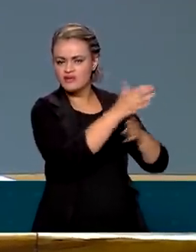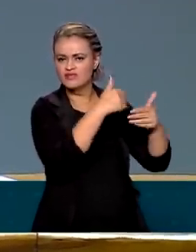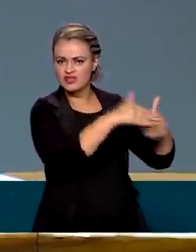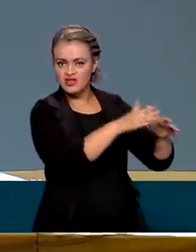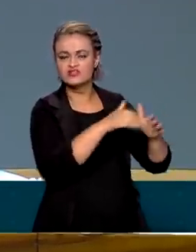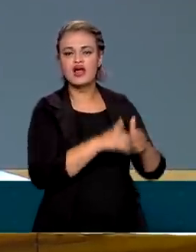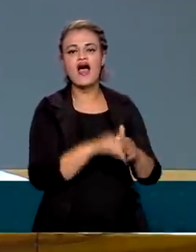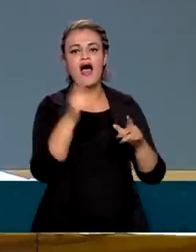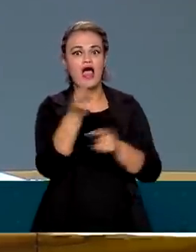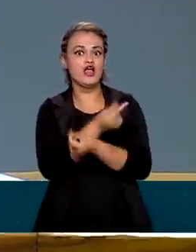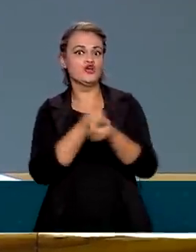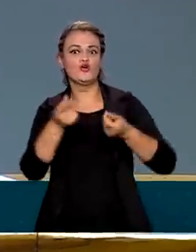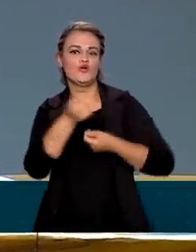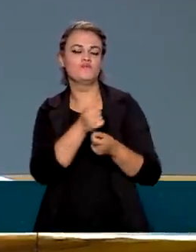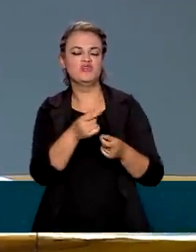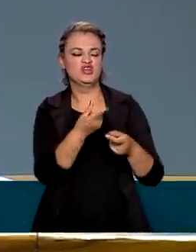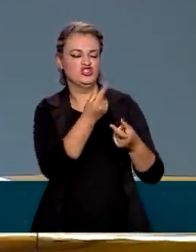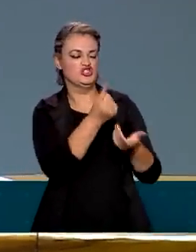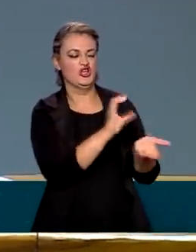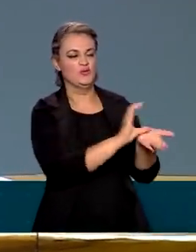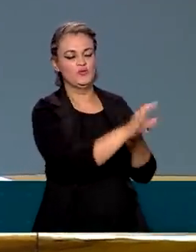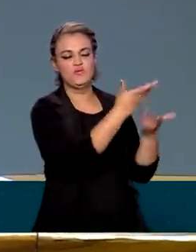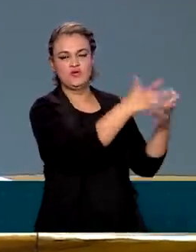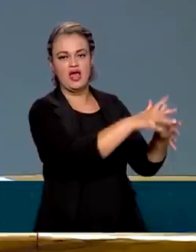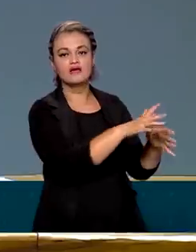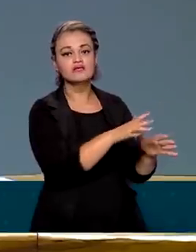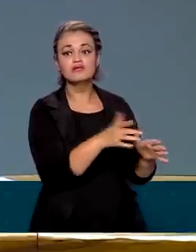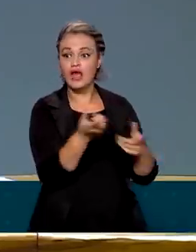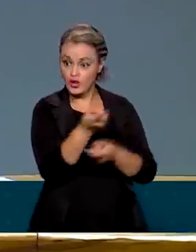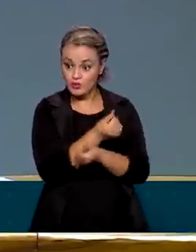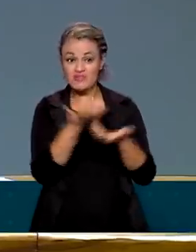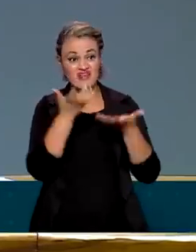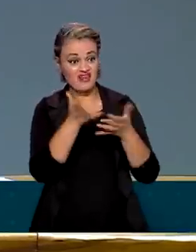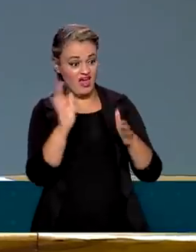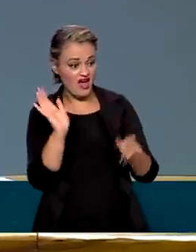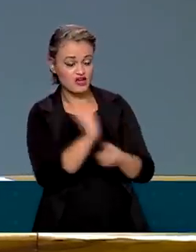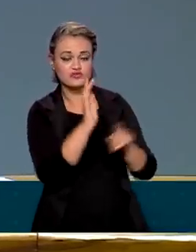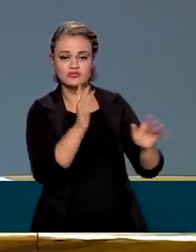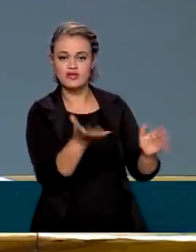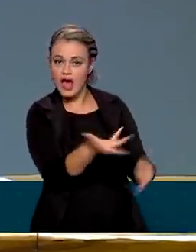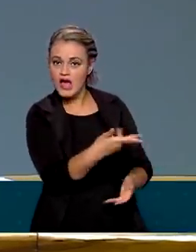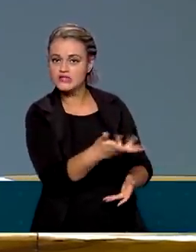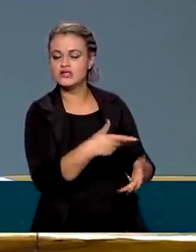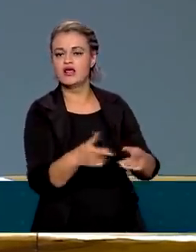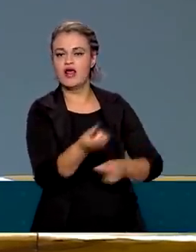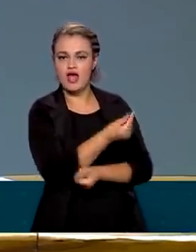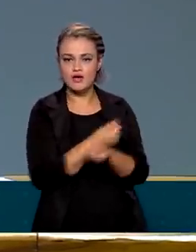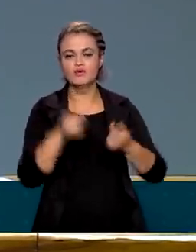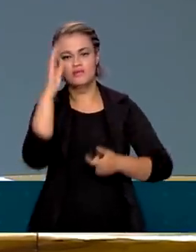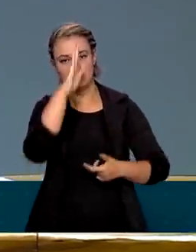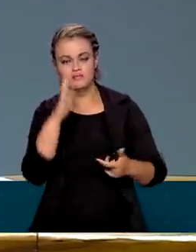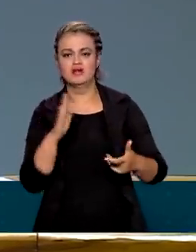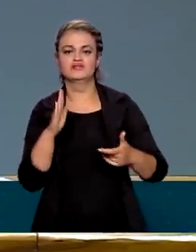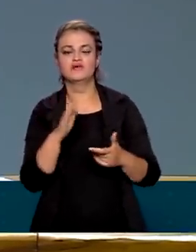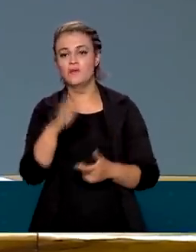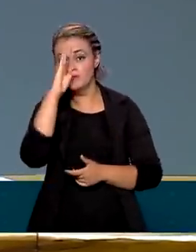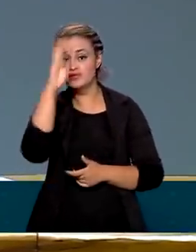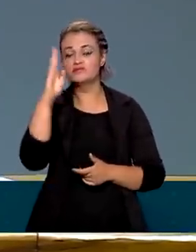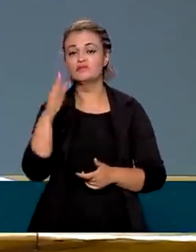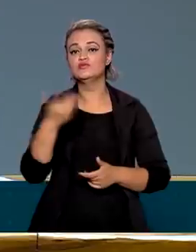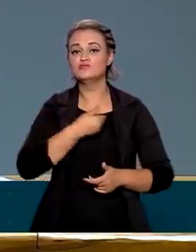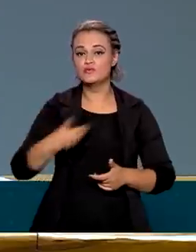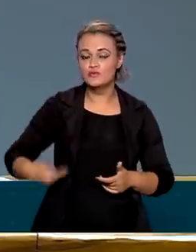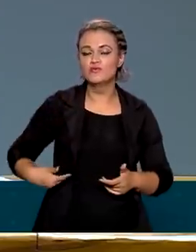ideia, a economia não quer dar dinheiro para social errado, a economia quer acelerar a transformação econômica do Brasil, justamente para o governo